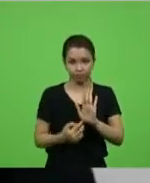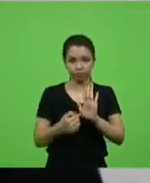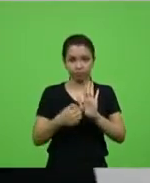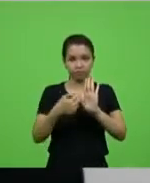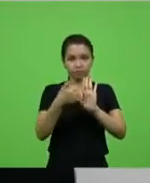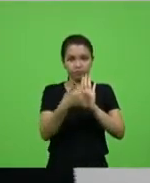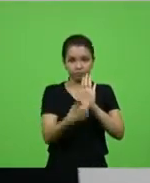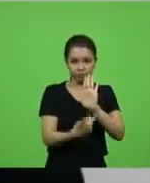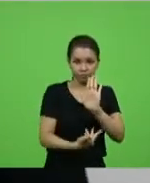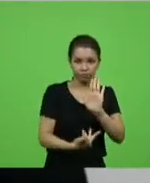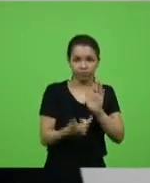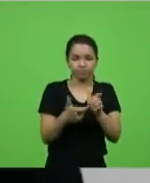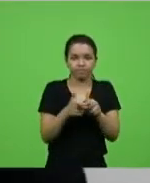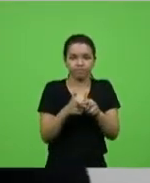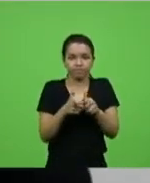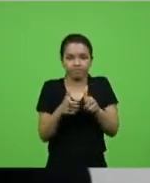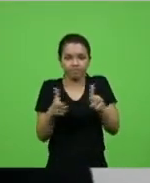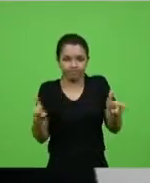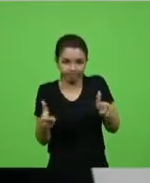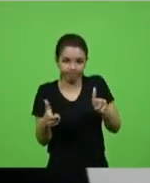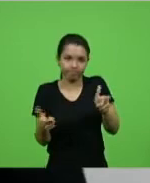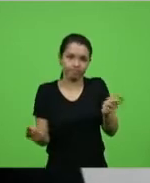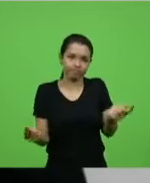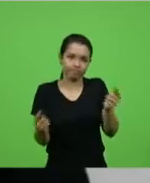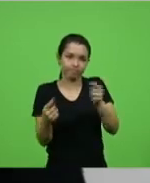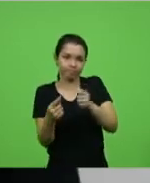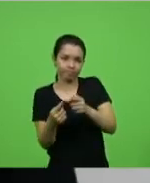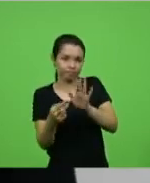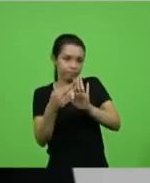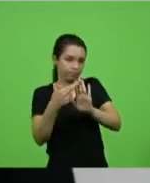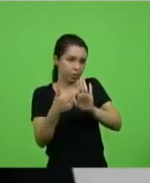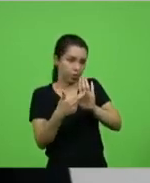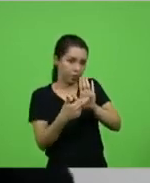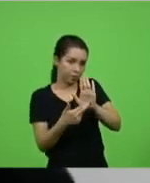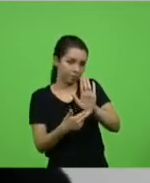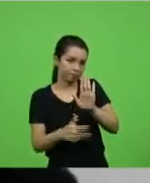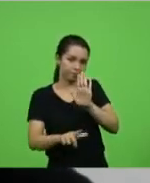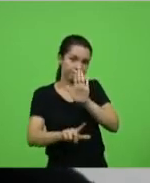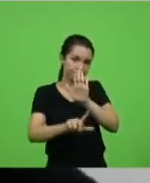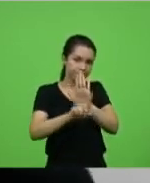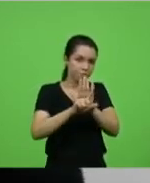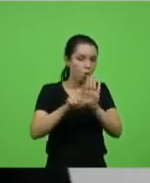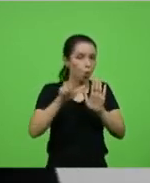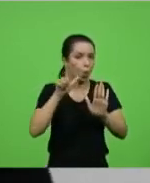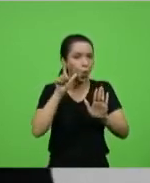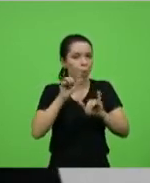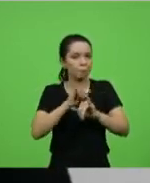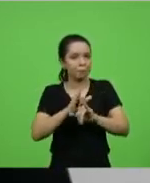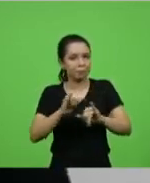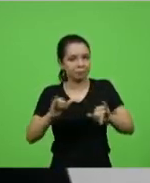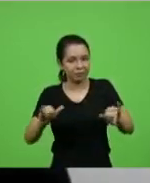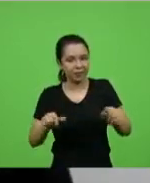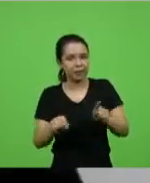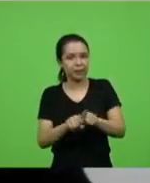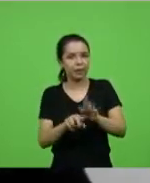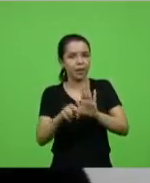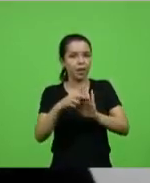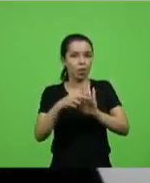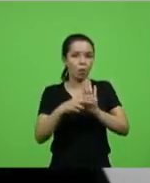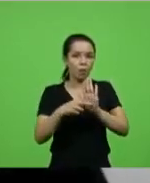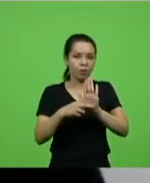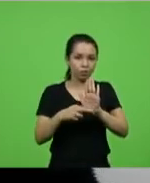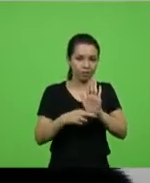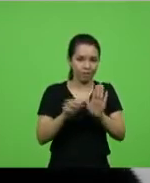no sentido da própria regulamentação das leis ontem publicadas e a própria regulamentação da Anvisa,